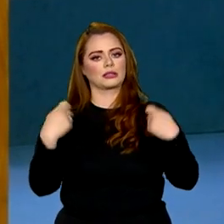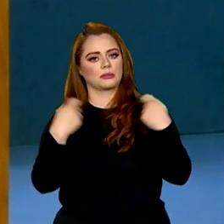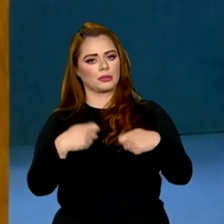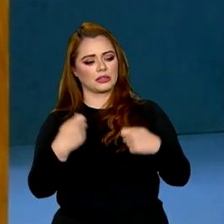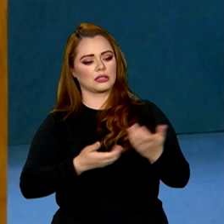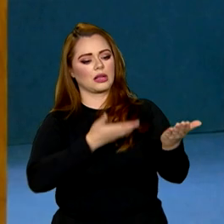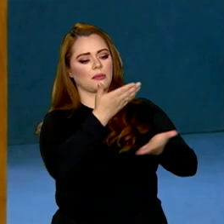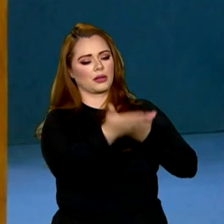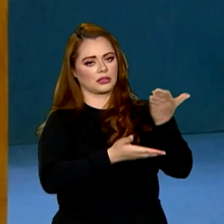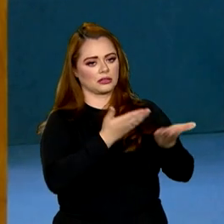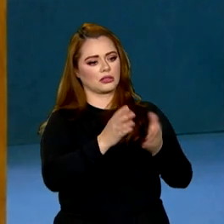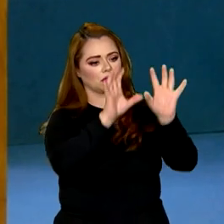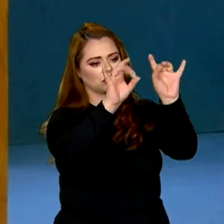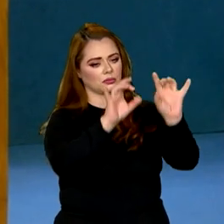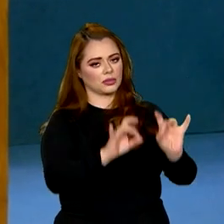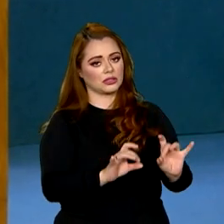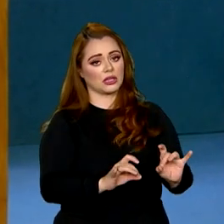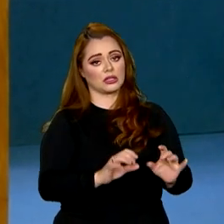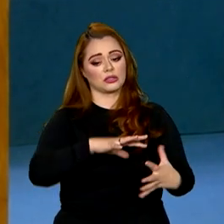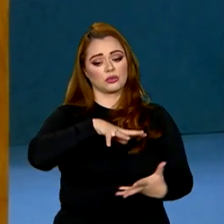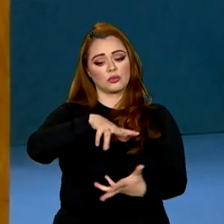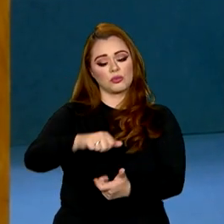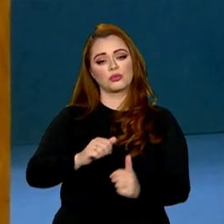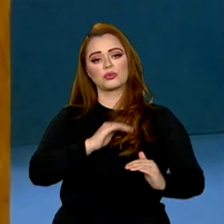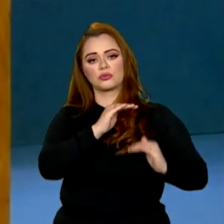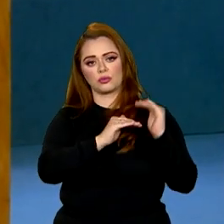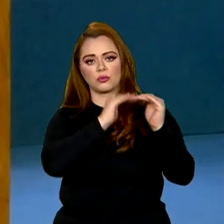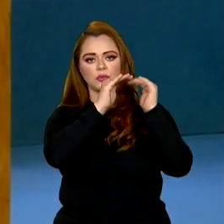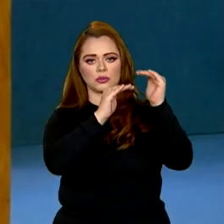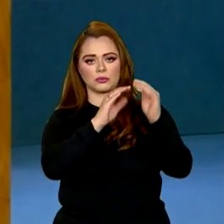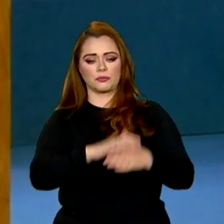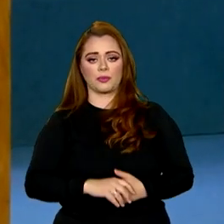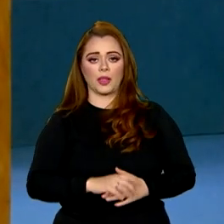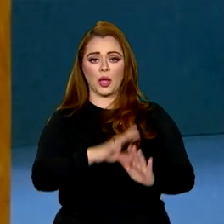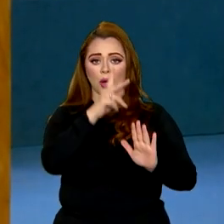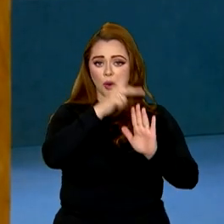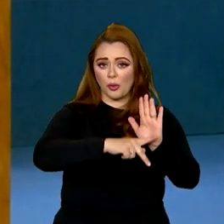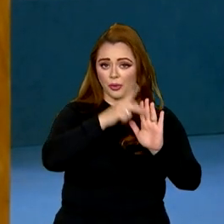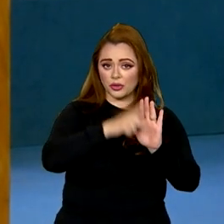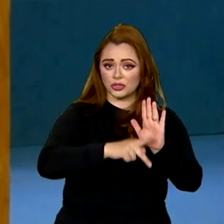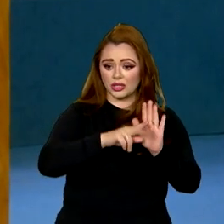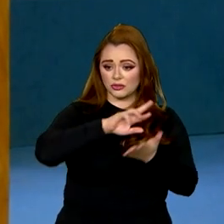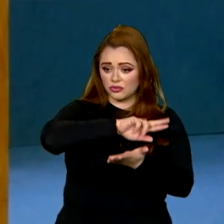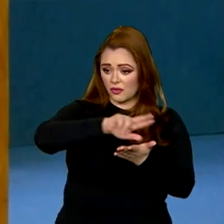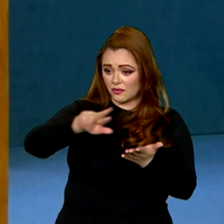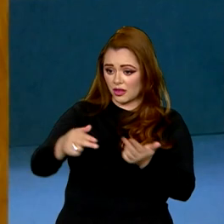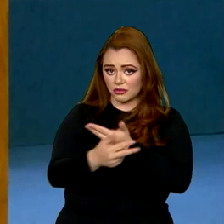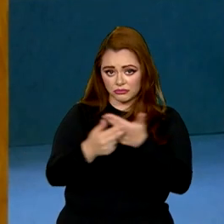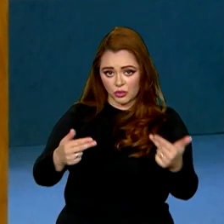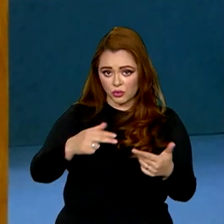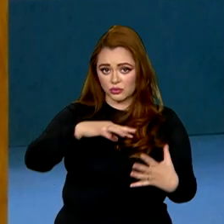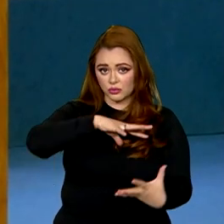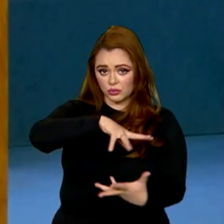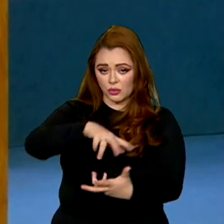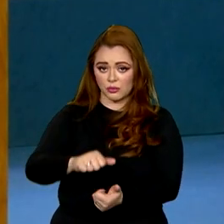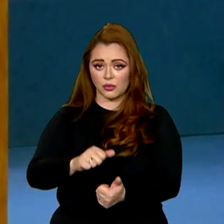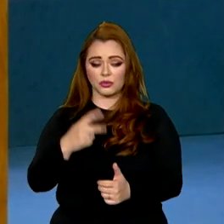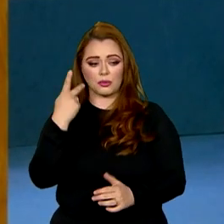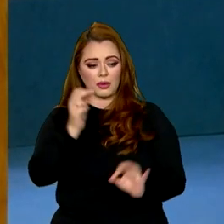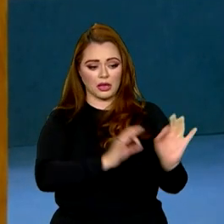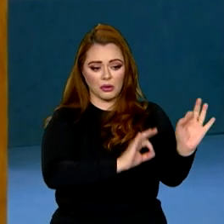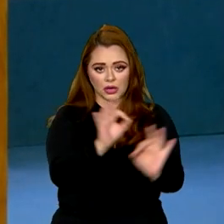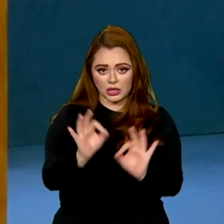especialistas do mundo em desenvolvimento. O projeto de diretrizes globais para a regulamentação de